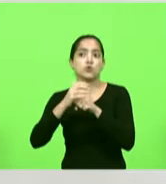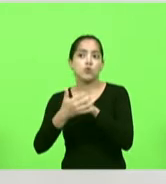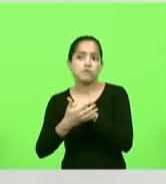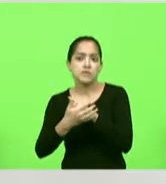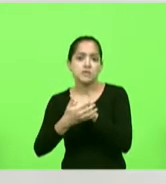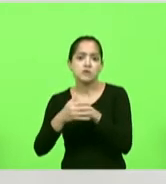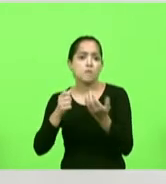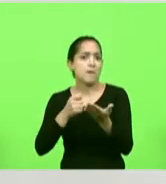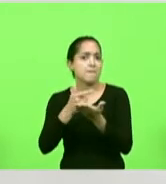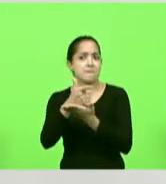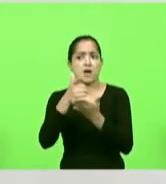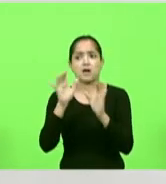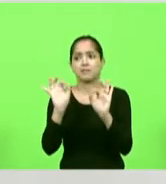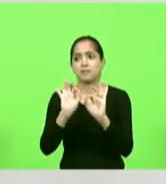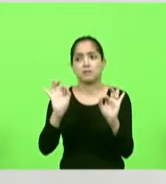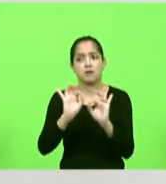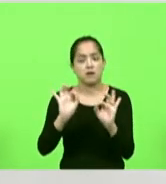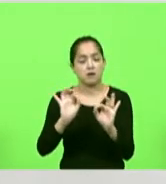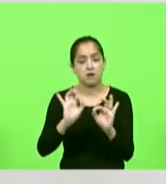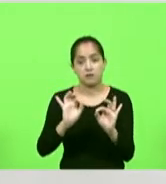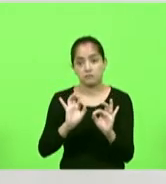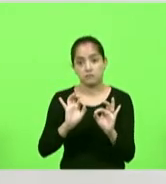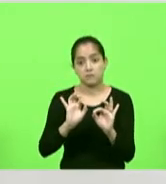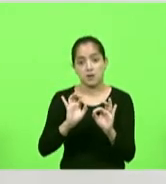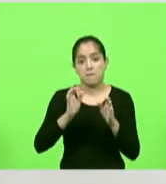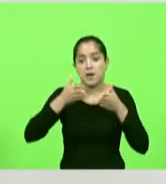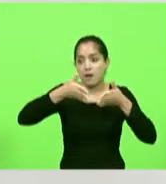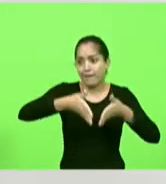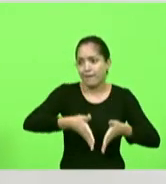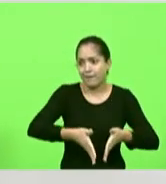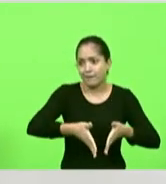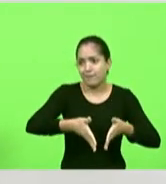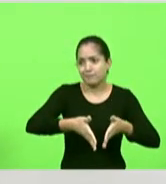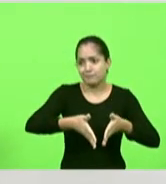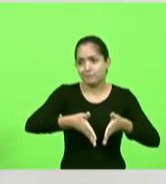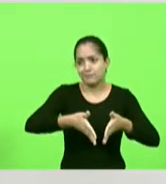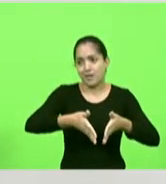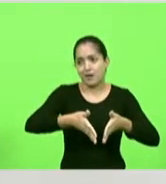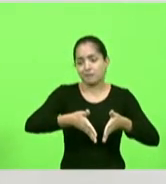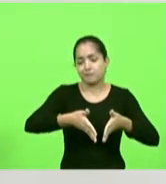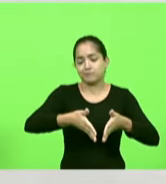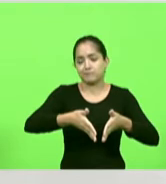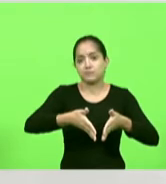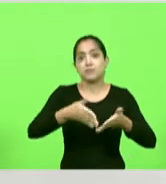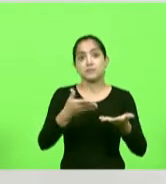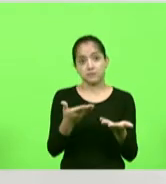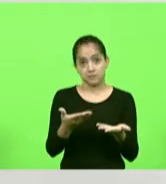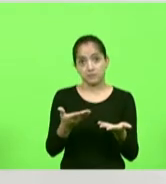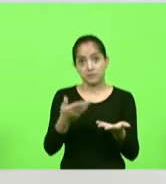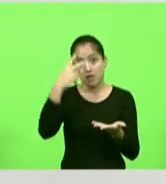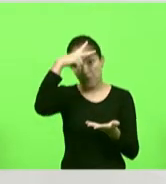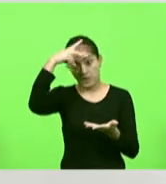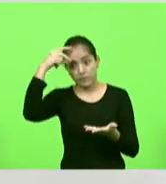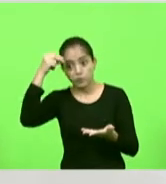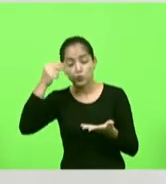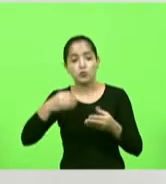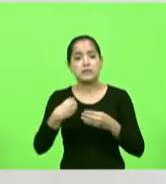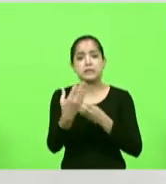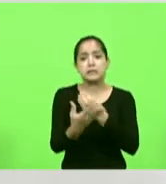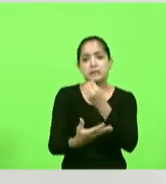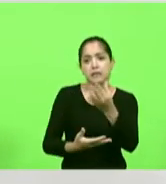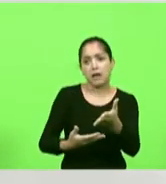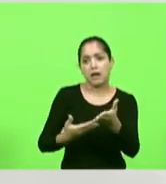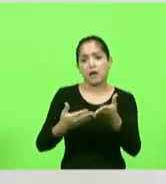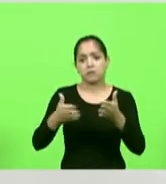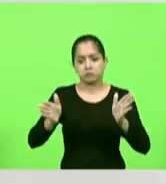nenhum centavo para sepultar ela. A prefeitura dá caixão, dá terreno, dá tudo.